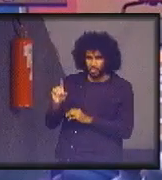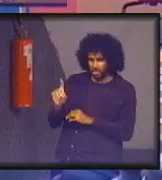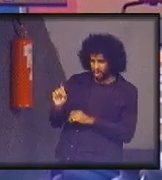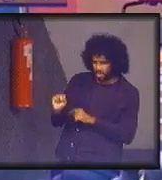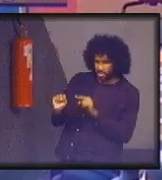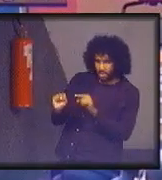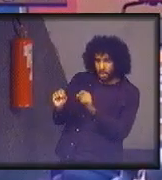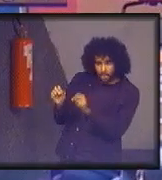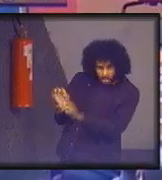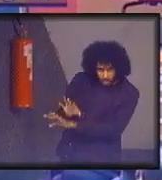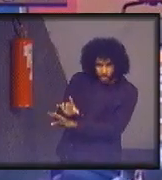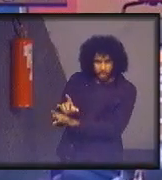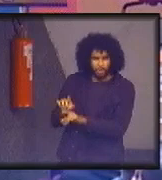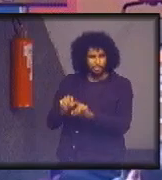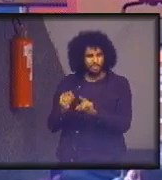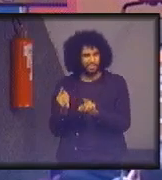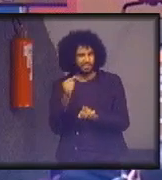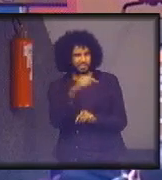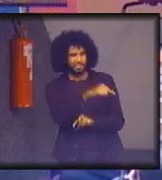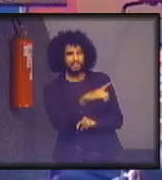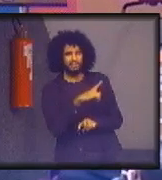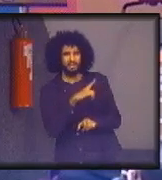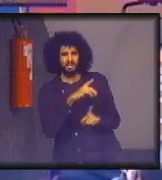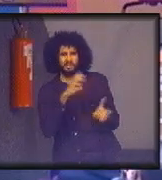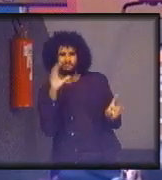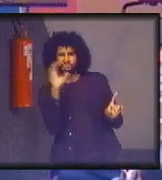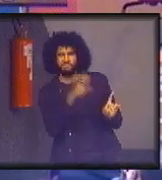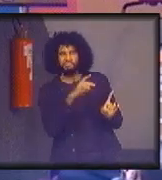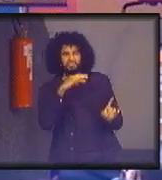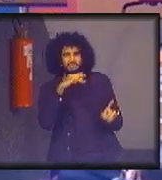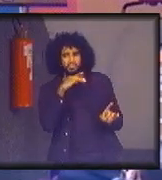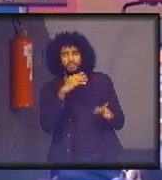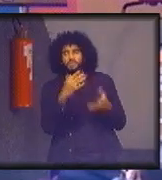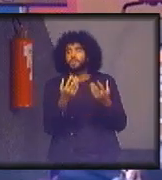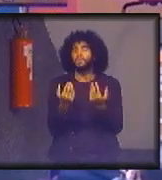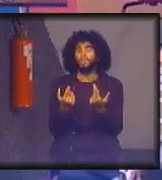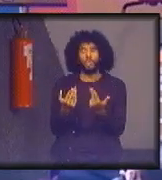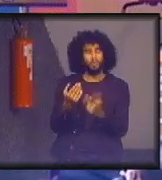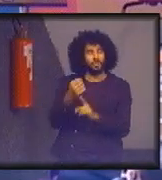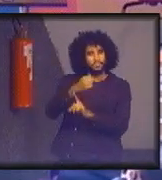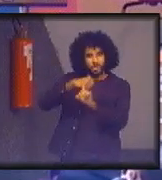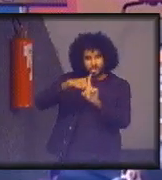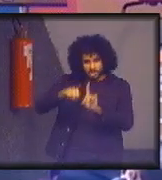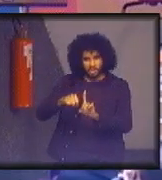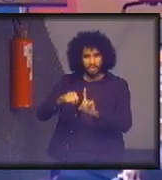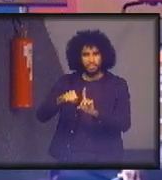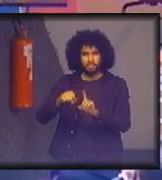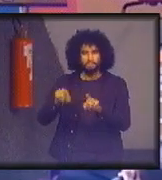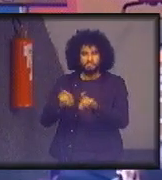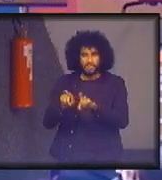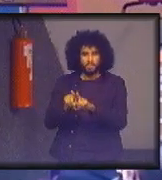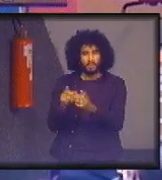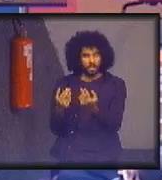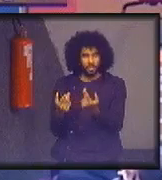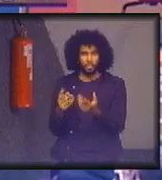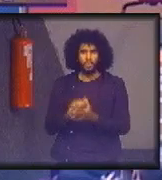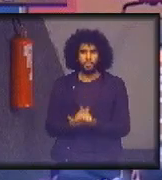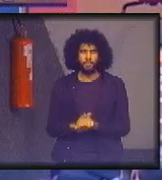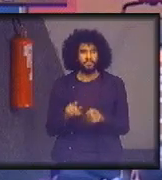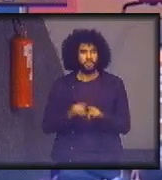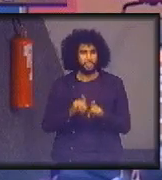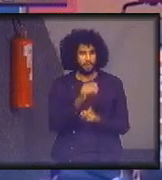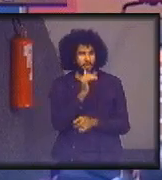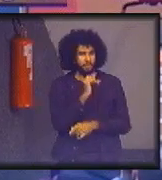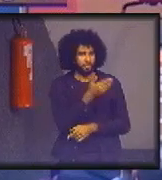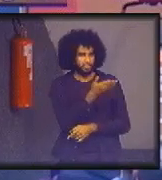eventualmente ele tenha um impacto em outro. Como é na sociedade. Quer dizer, na sociedade é um pouco assim também. Em governo, quem já